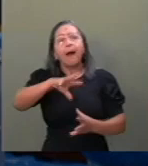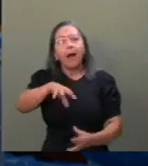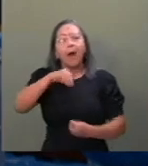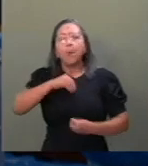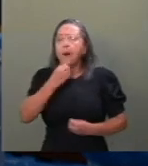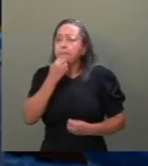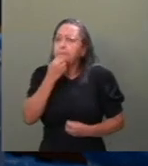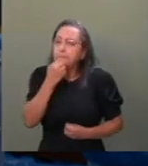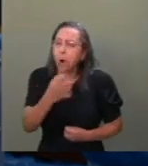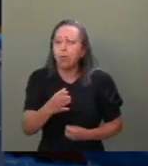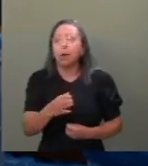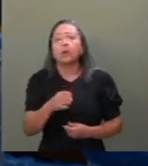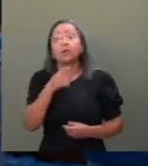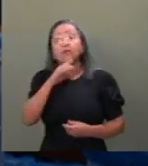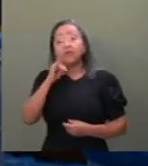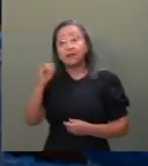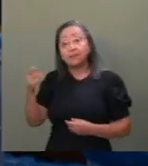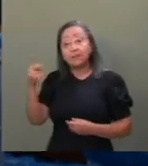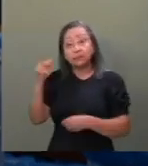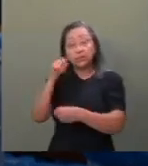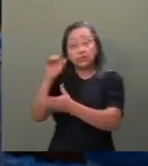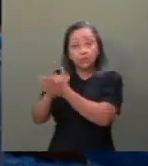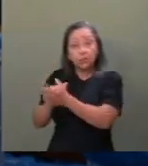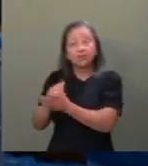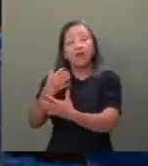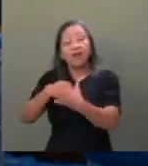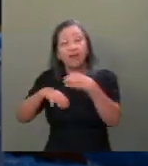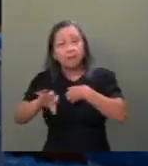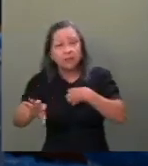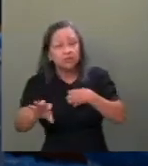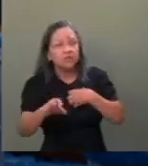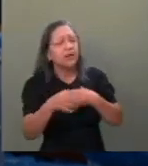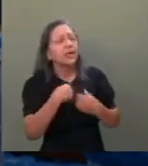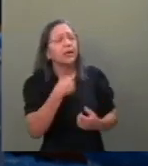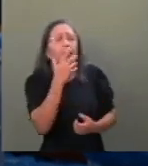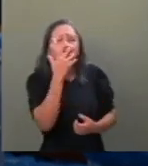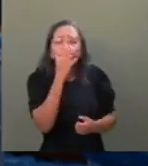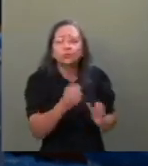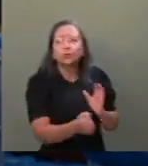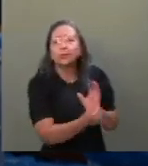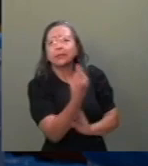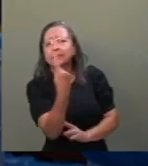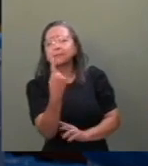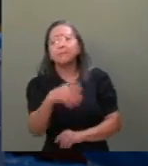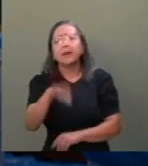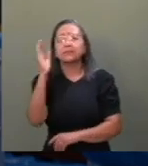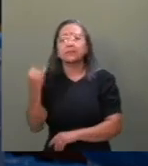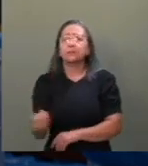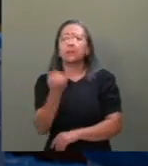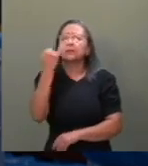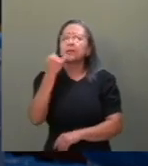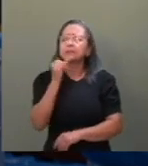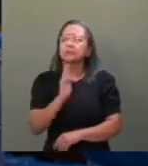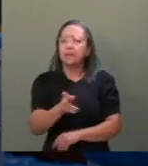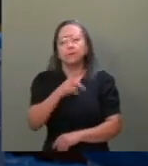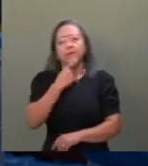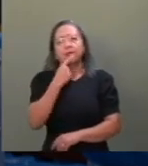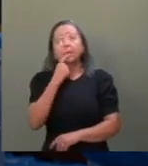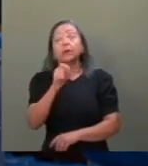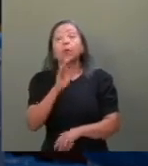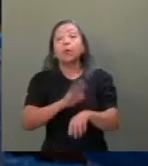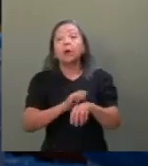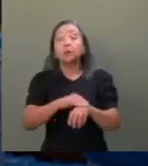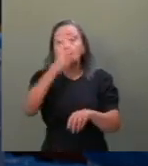essa alma, como eu disse para a sua esposa, ela passa pela empatia. E eu acho que uma das coisas mais importantes na vida, eu sempre digo isso, é quando